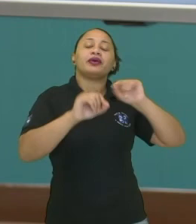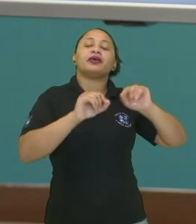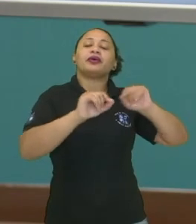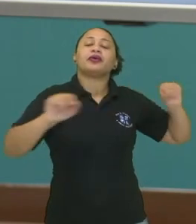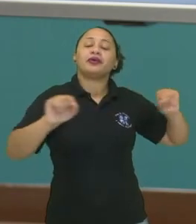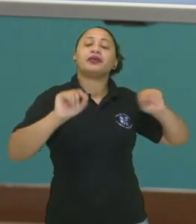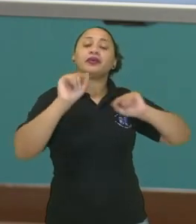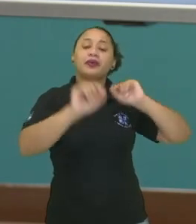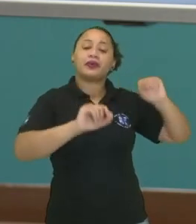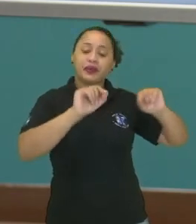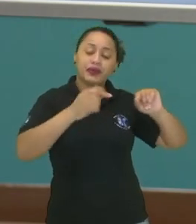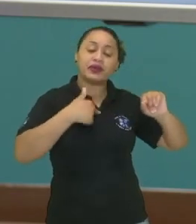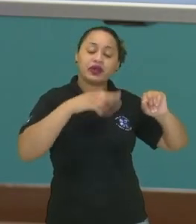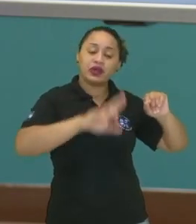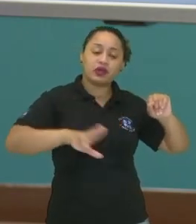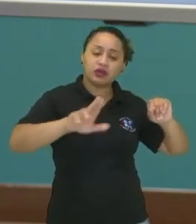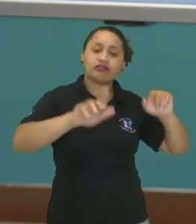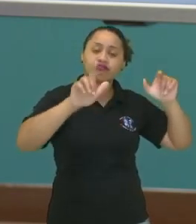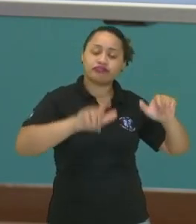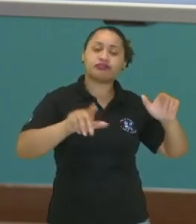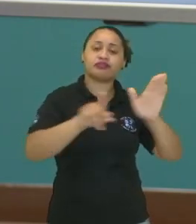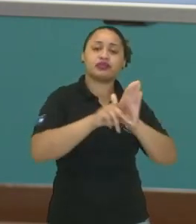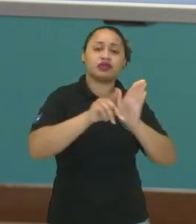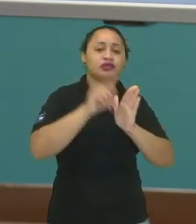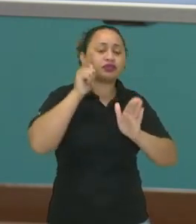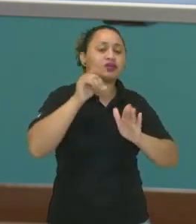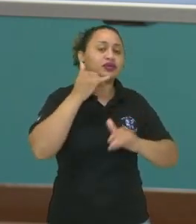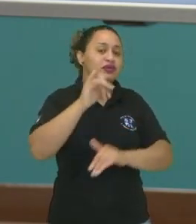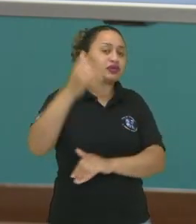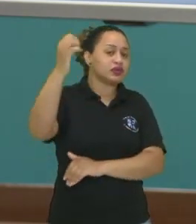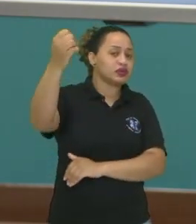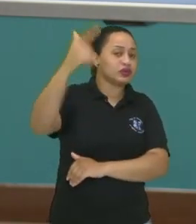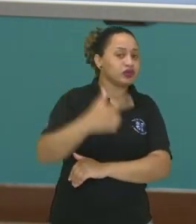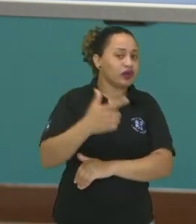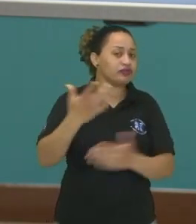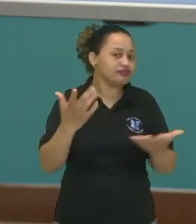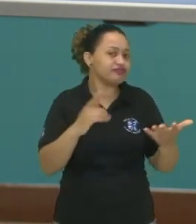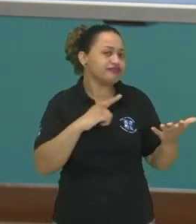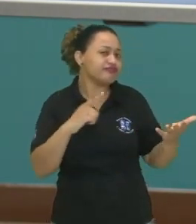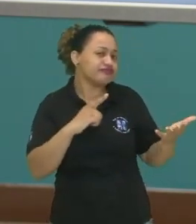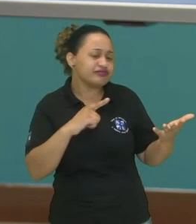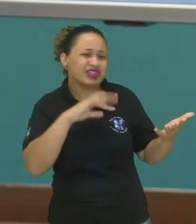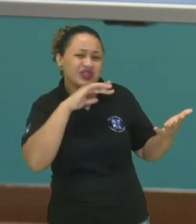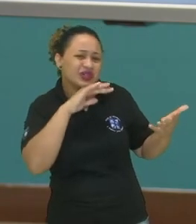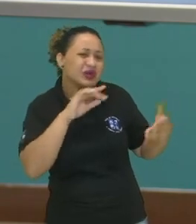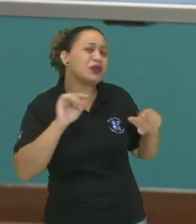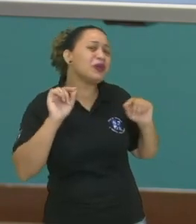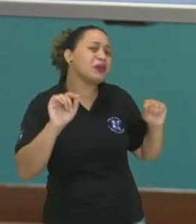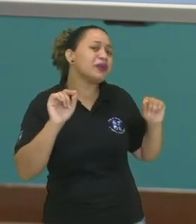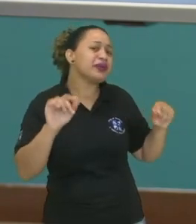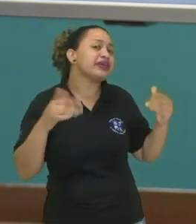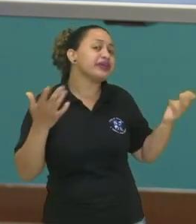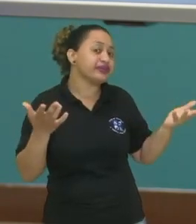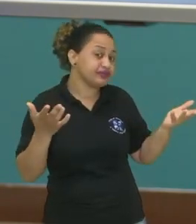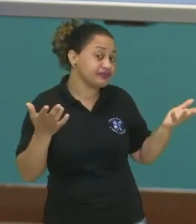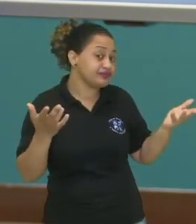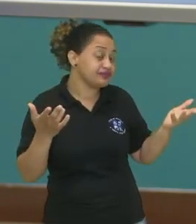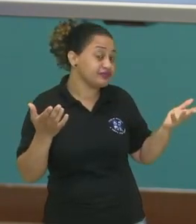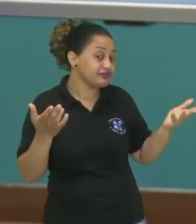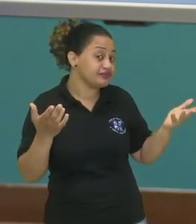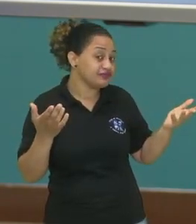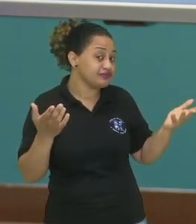usina para obter ali a energia solar? Há uma desvantagem? Ou